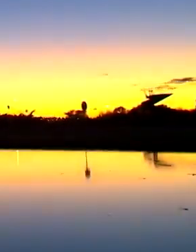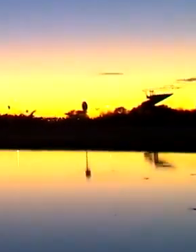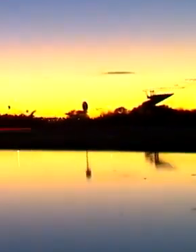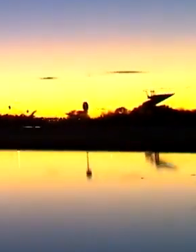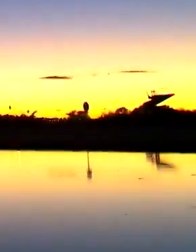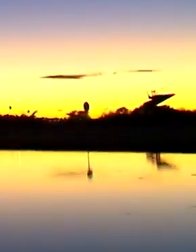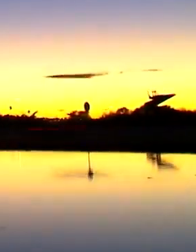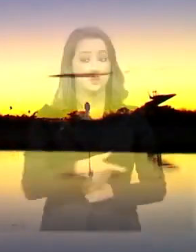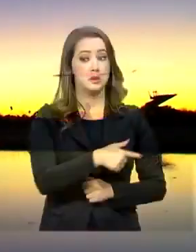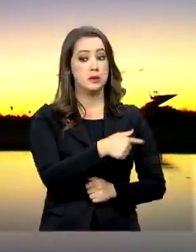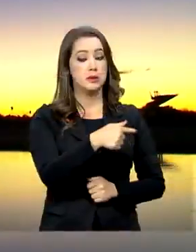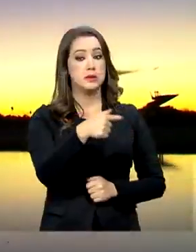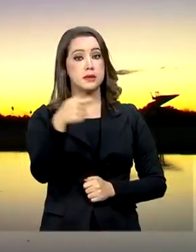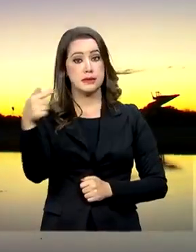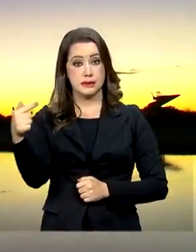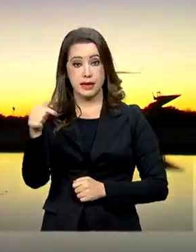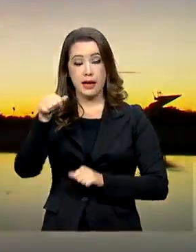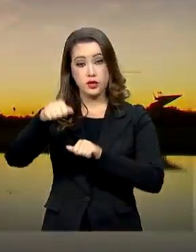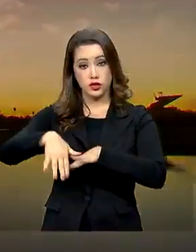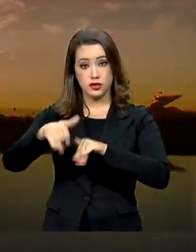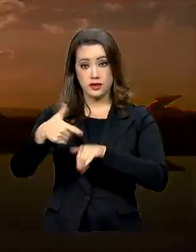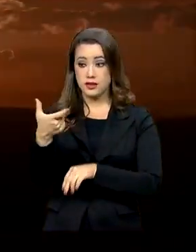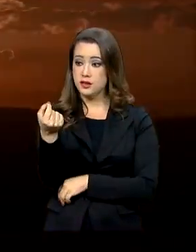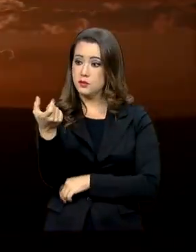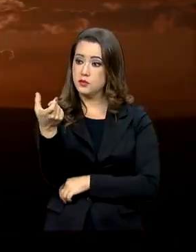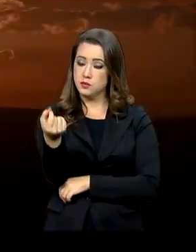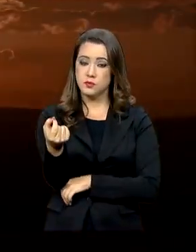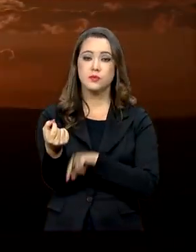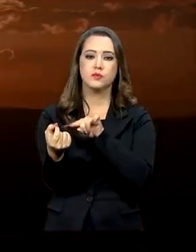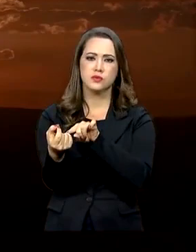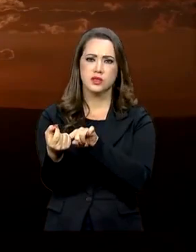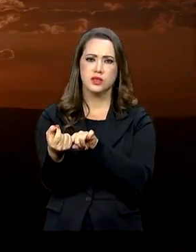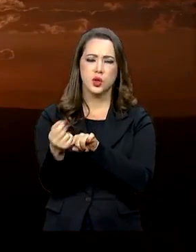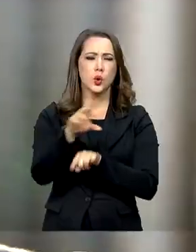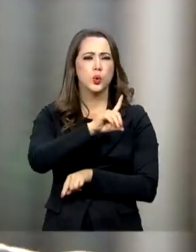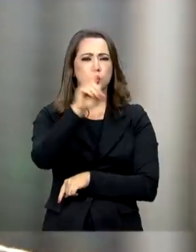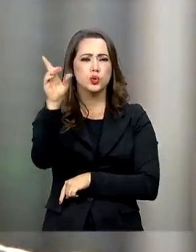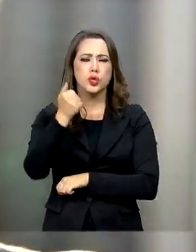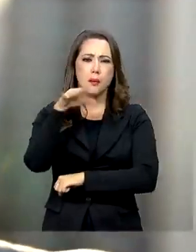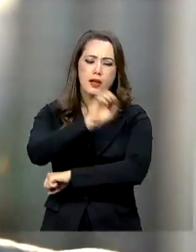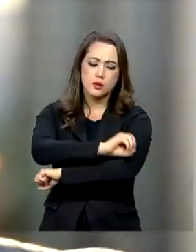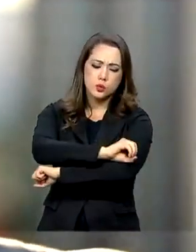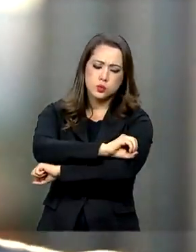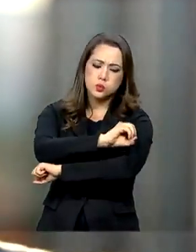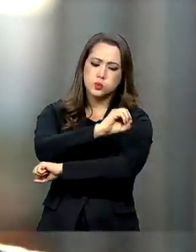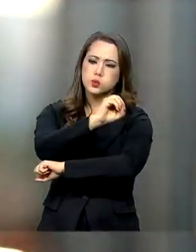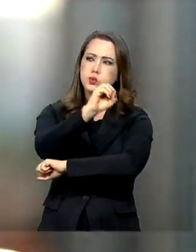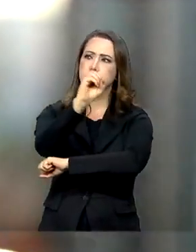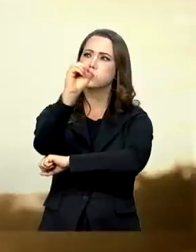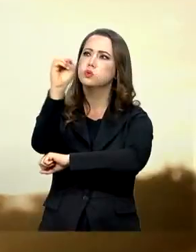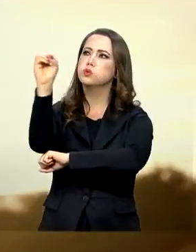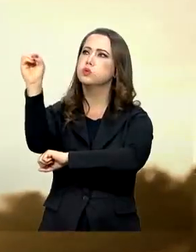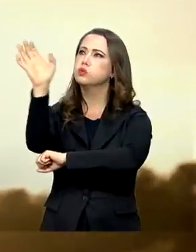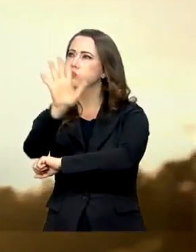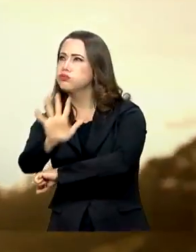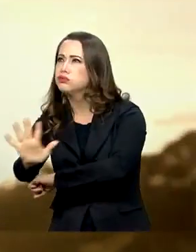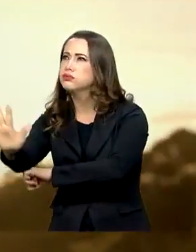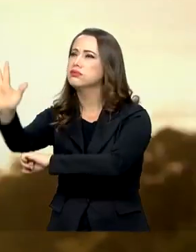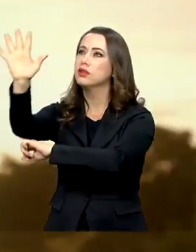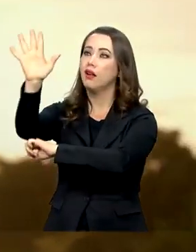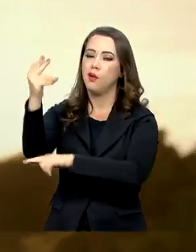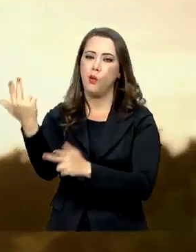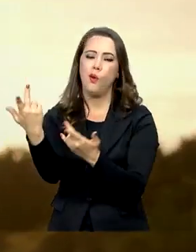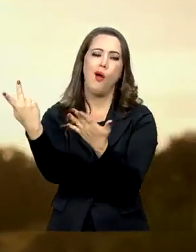7 de setembro de 2020. Uma vez mais, o sol nasce de norte a sul. Como